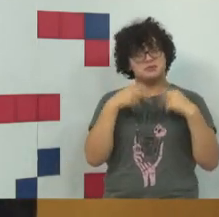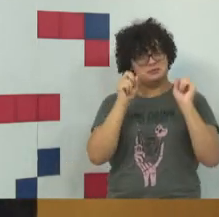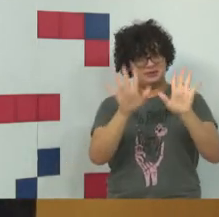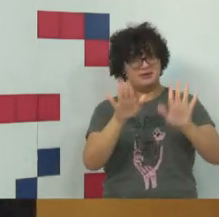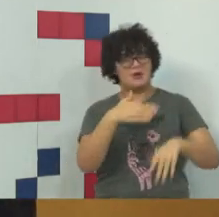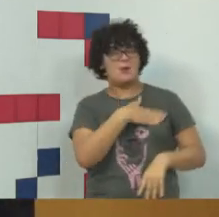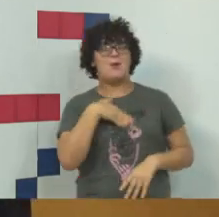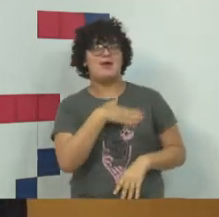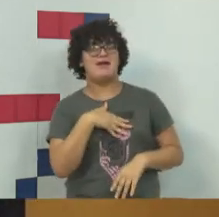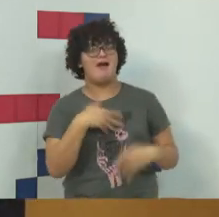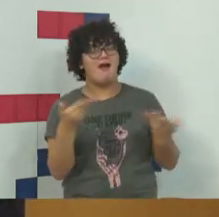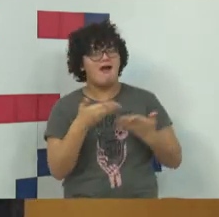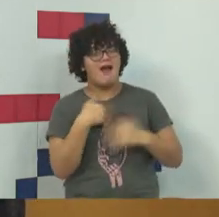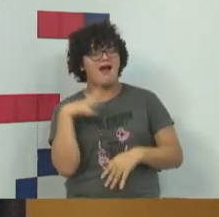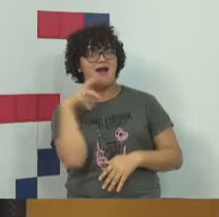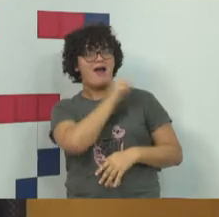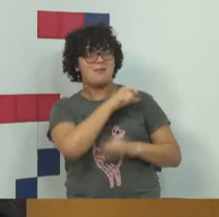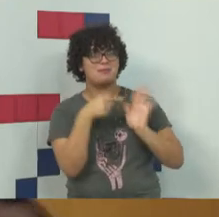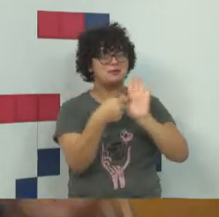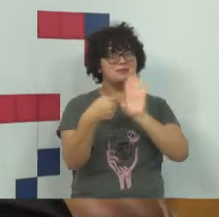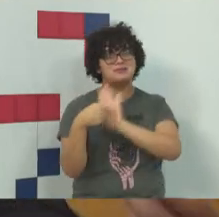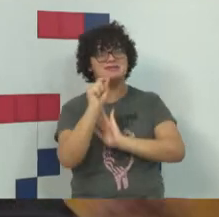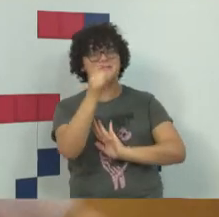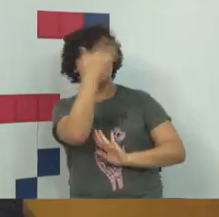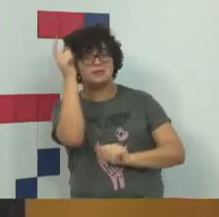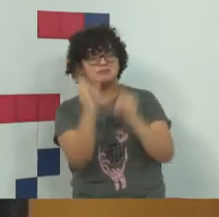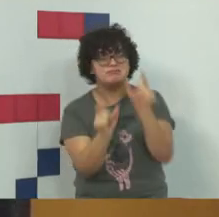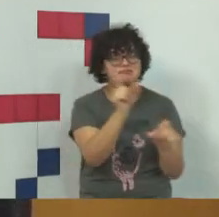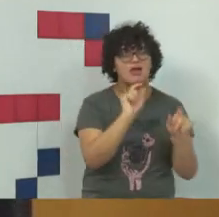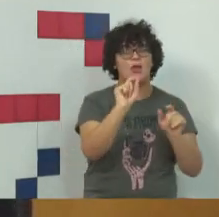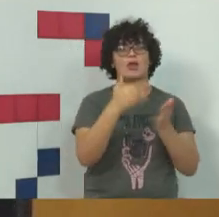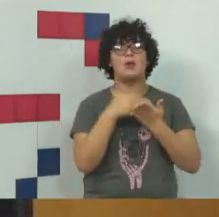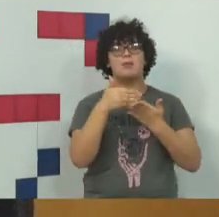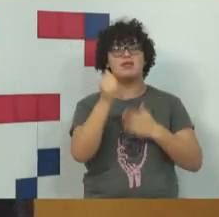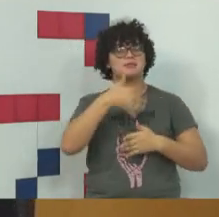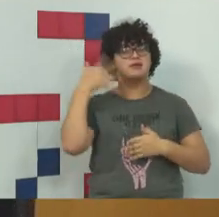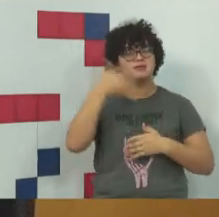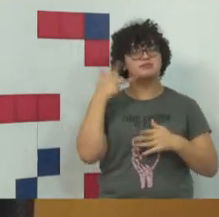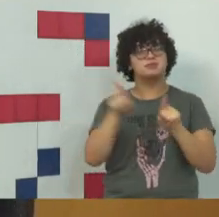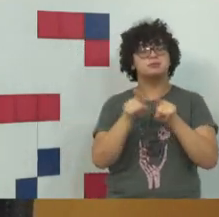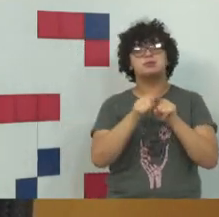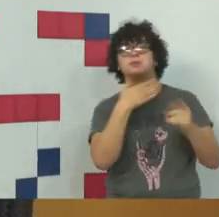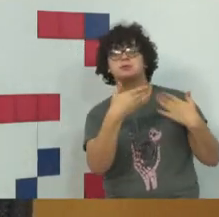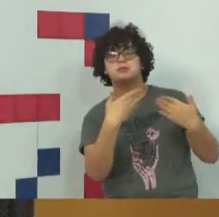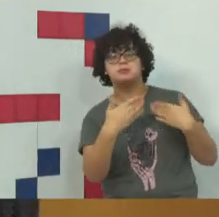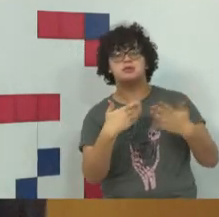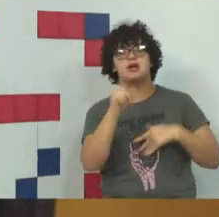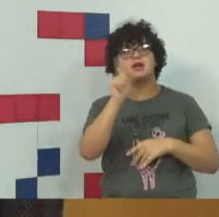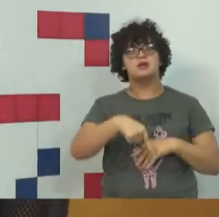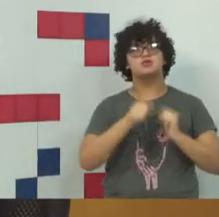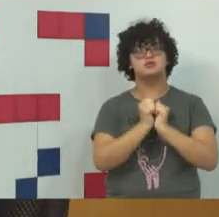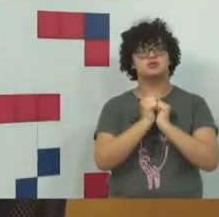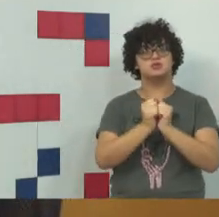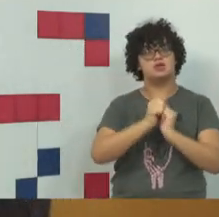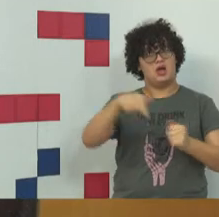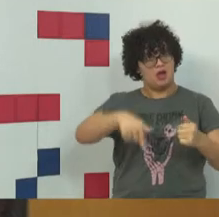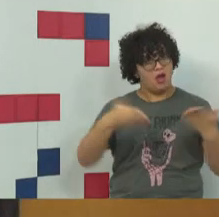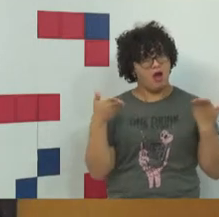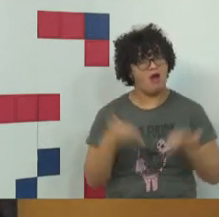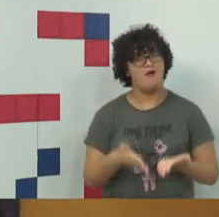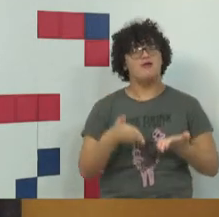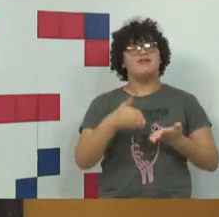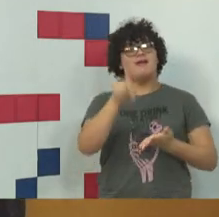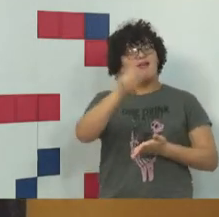Gostaria aqui de fazer uma breve apresentação, pra já dar início ao nosso debate. Aqui conosco, hoje,